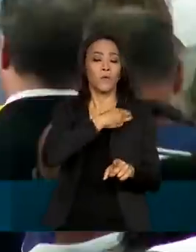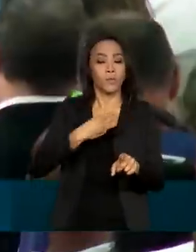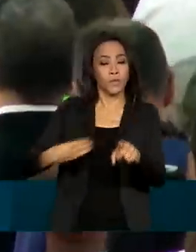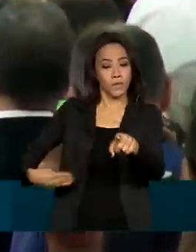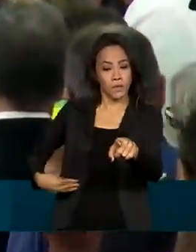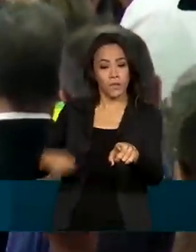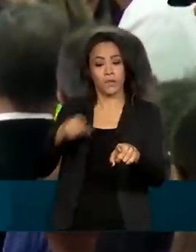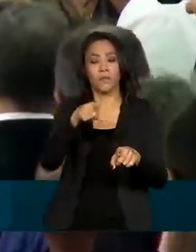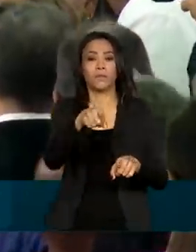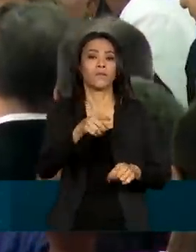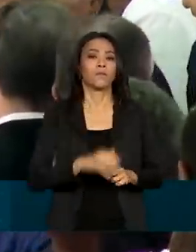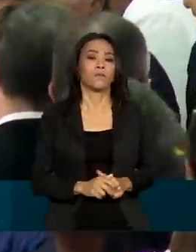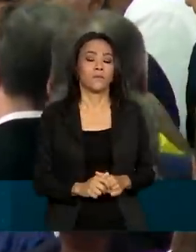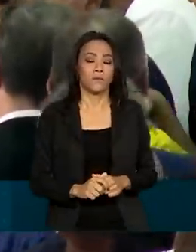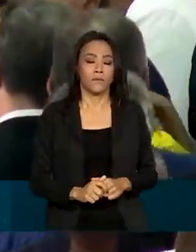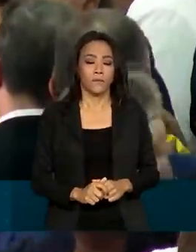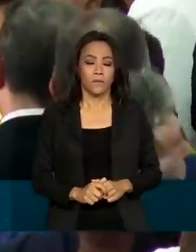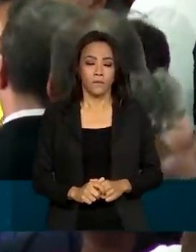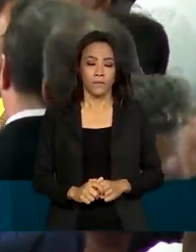França.